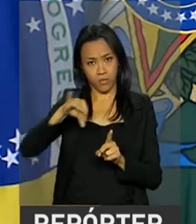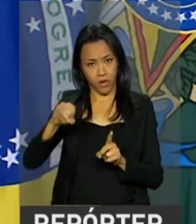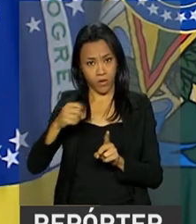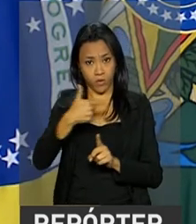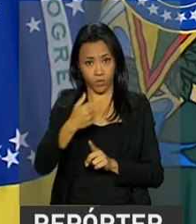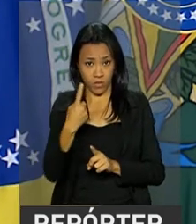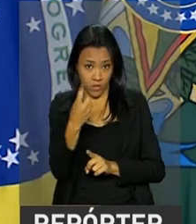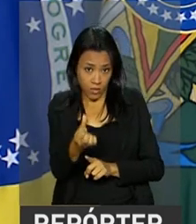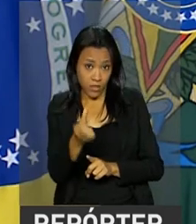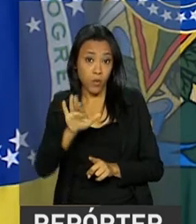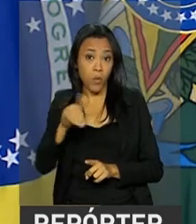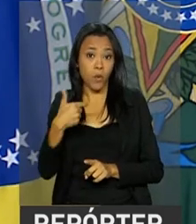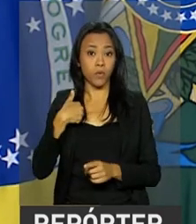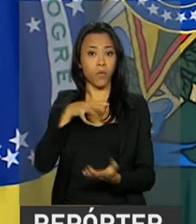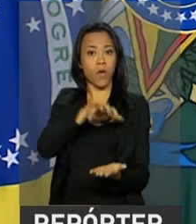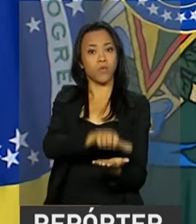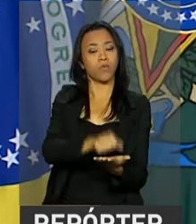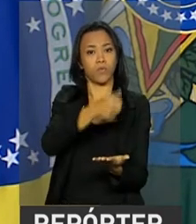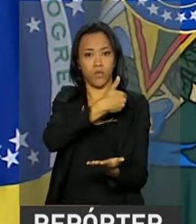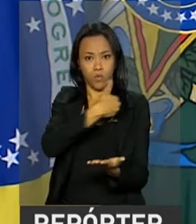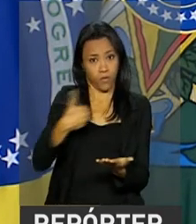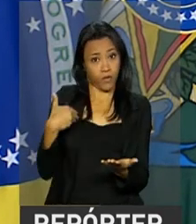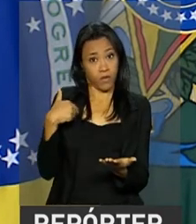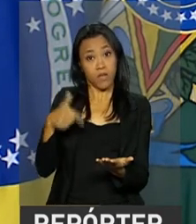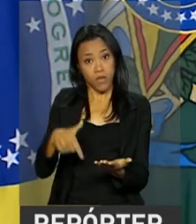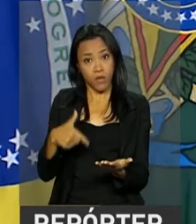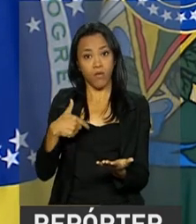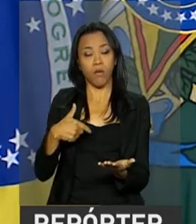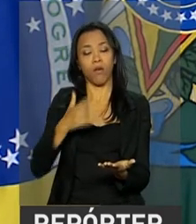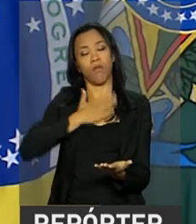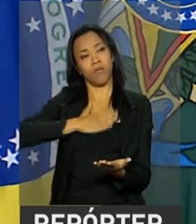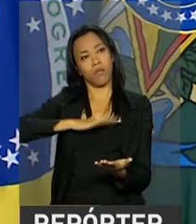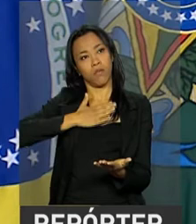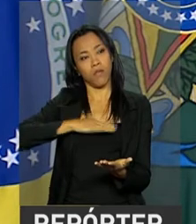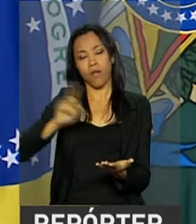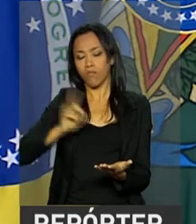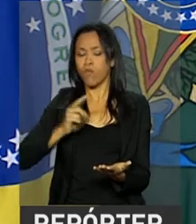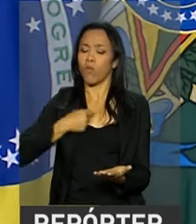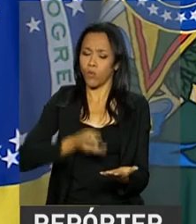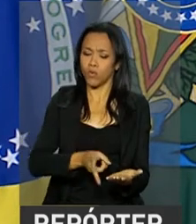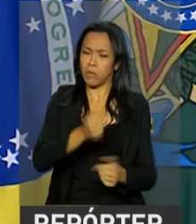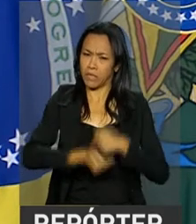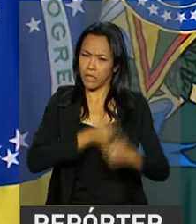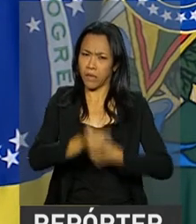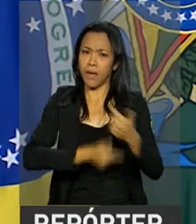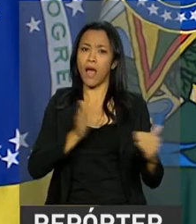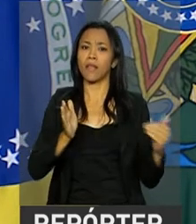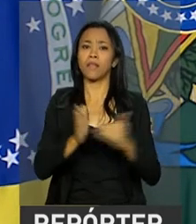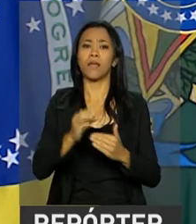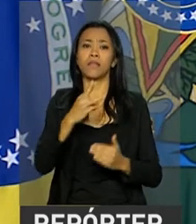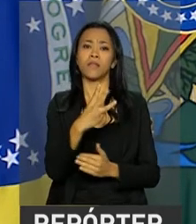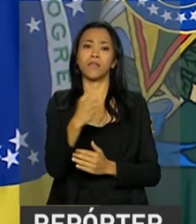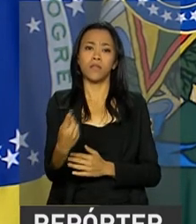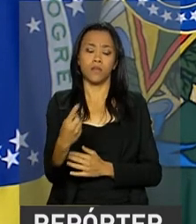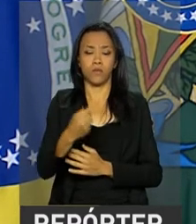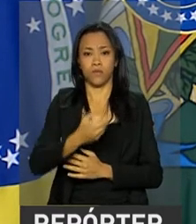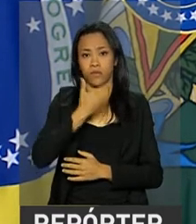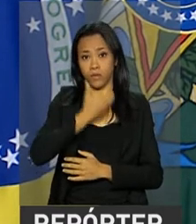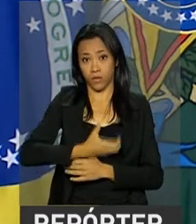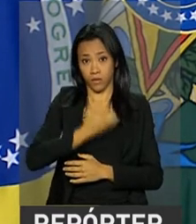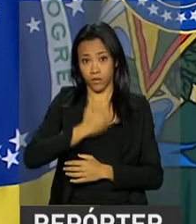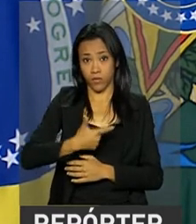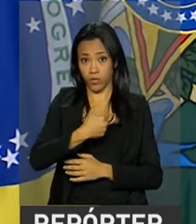assumi o governo e não descansarei até 31 de dezembro de 2018,